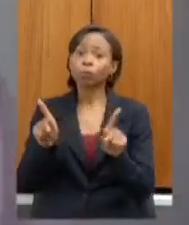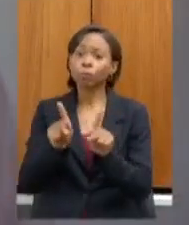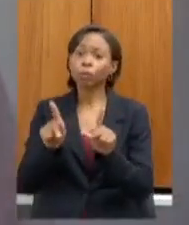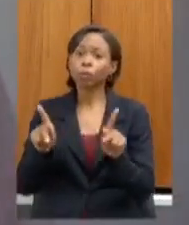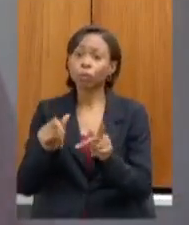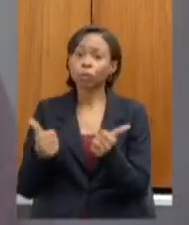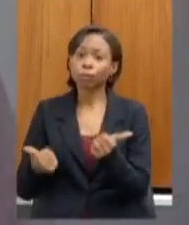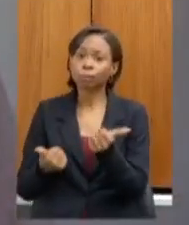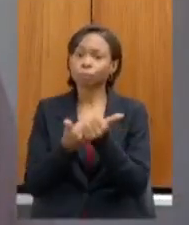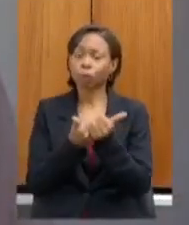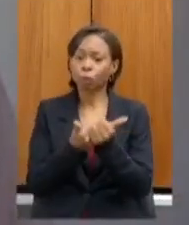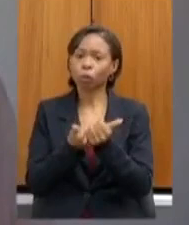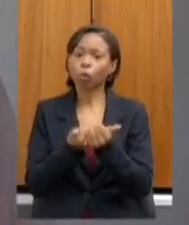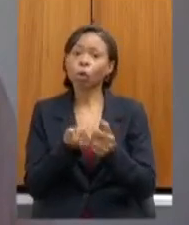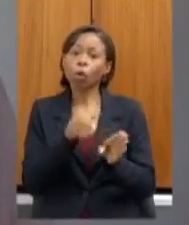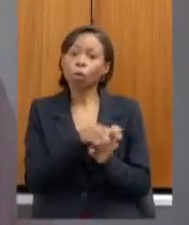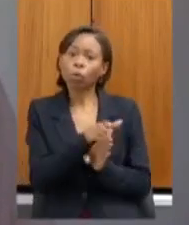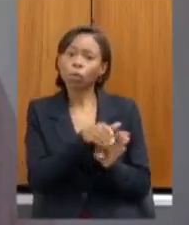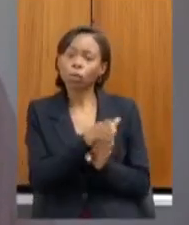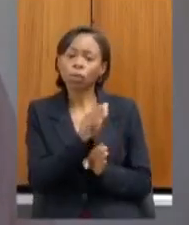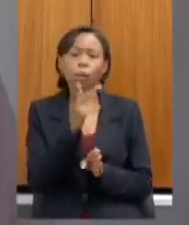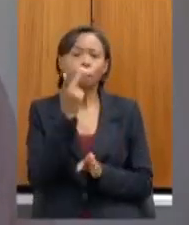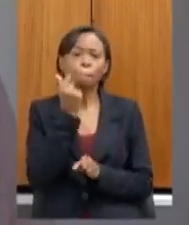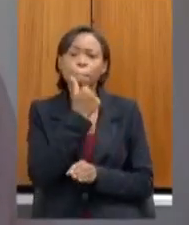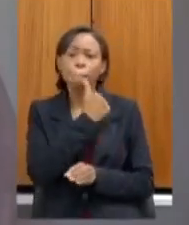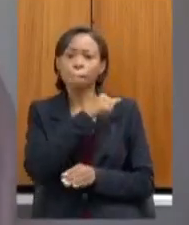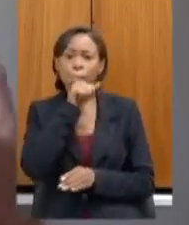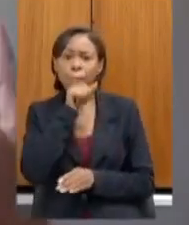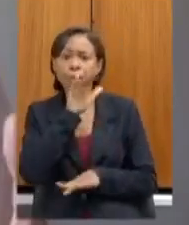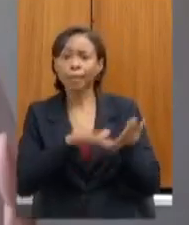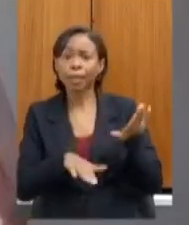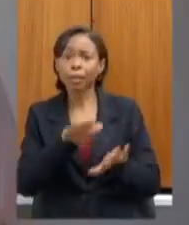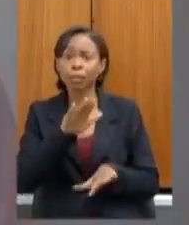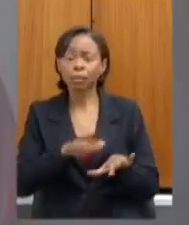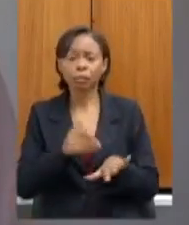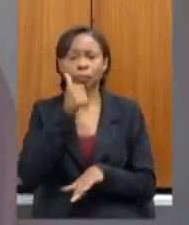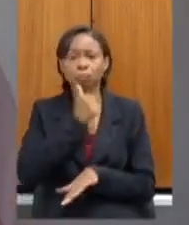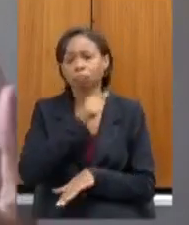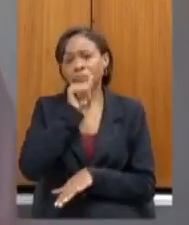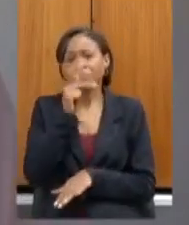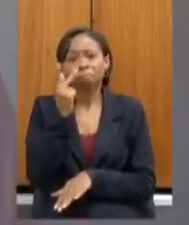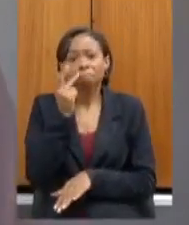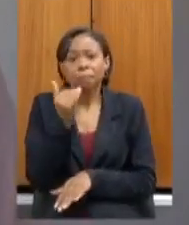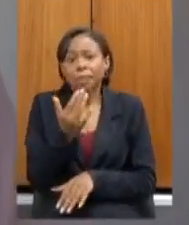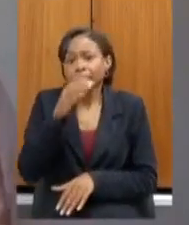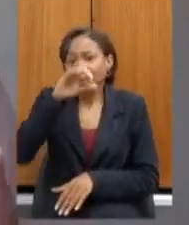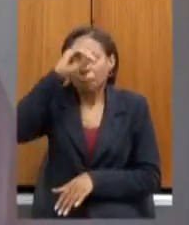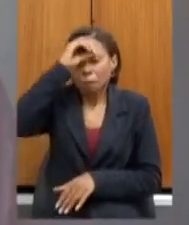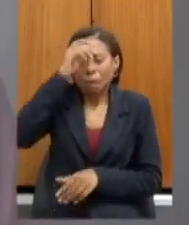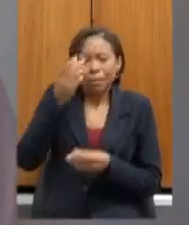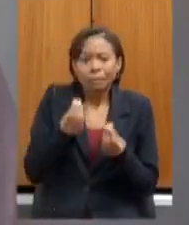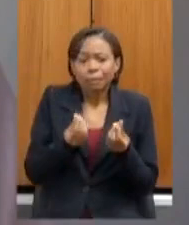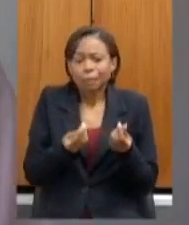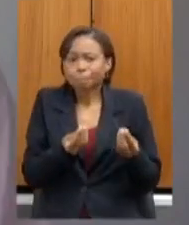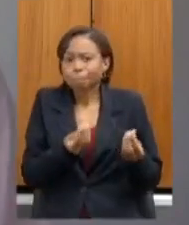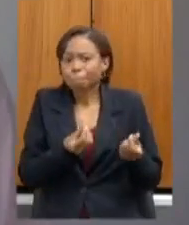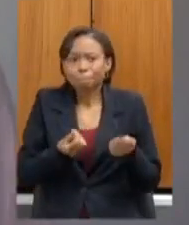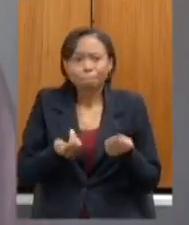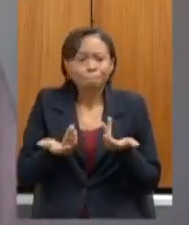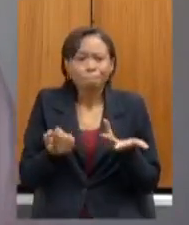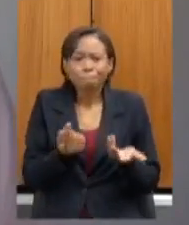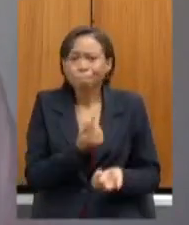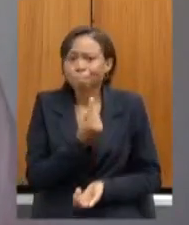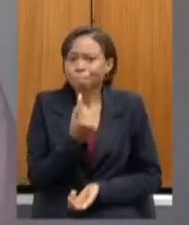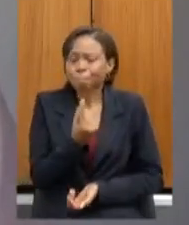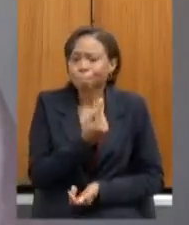aos pais que muitas vezes se vêem numa situação bastante delicada de desamparo porque sabiam